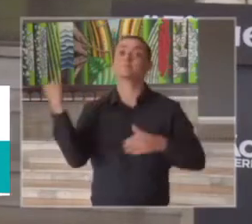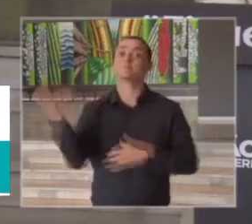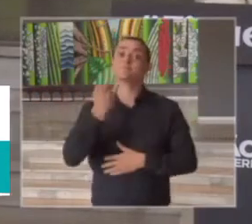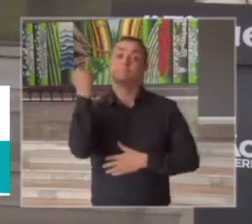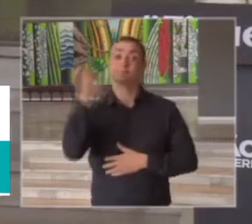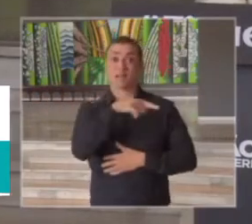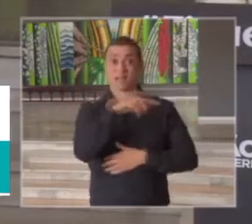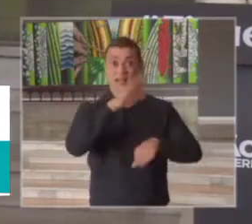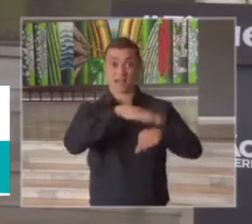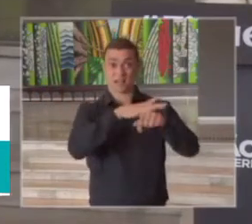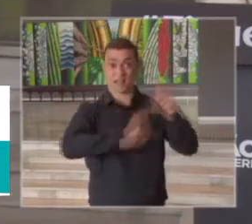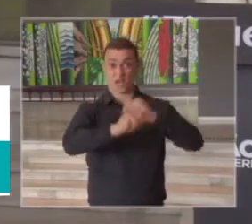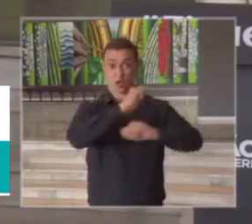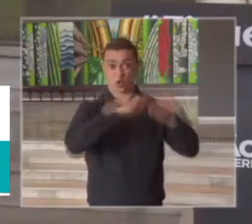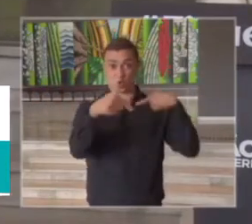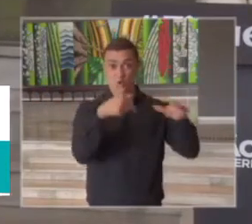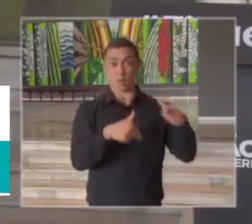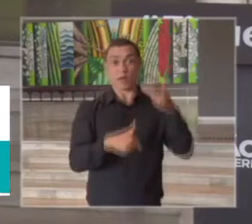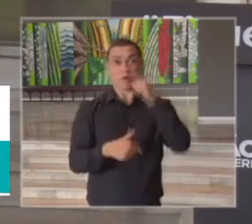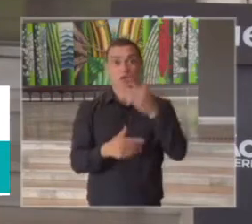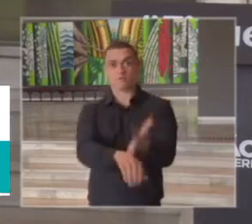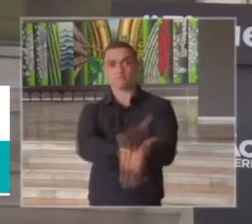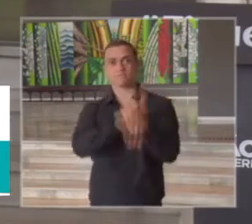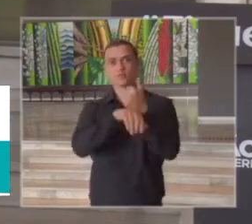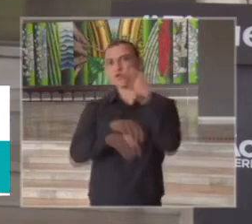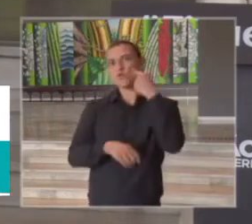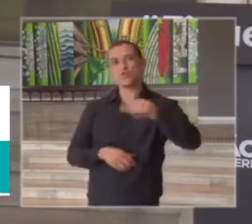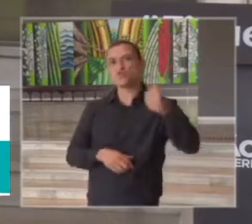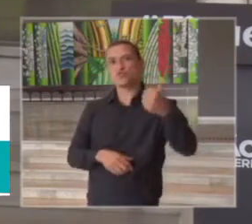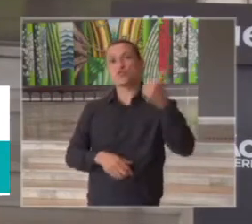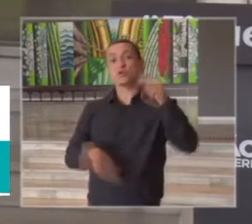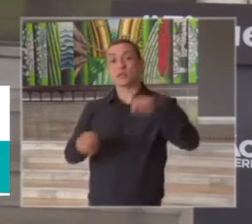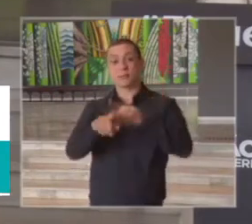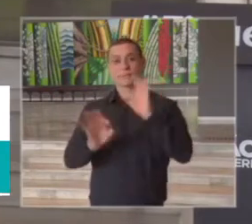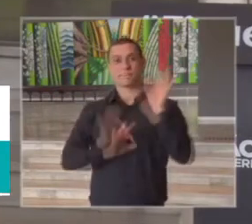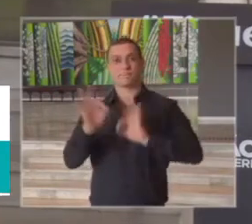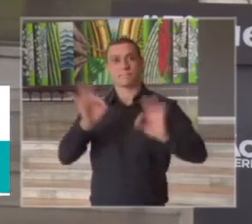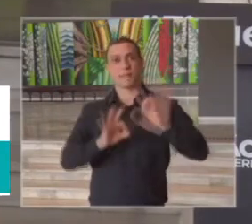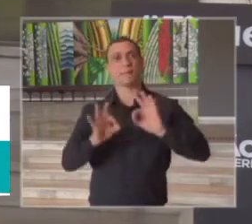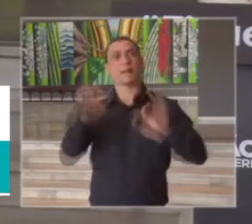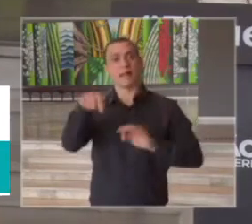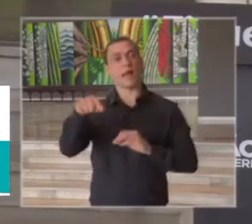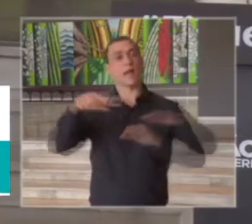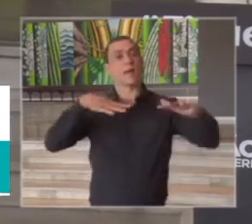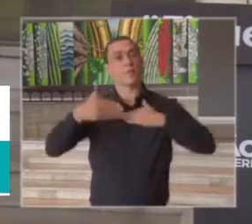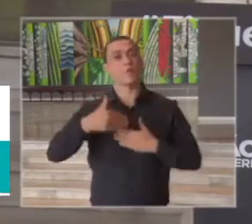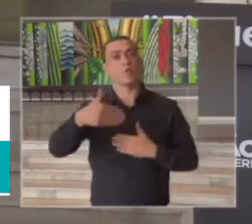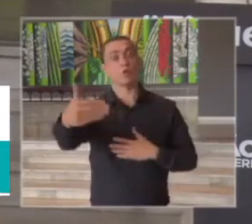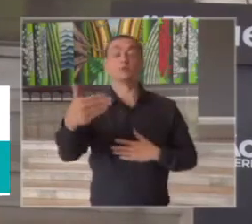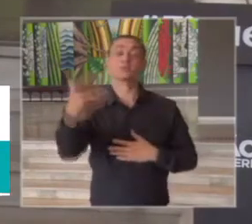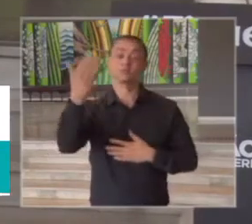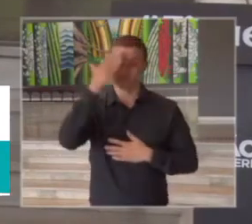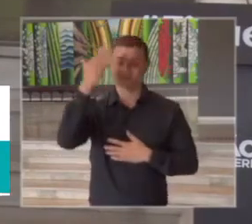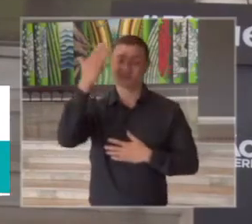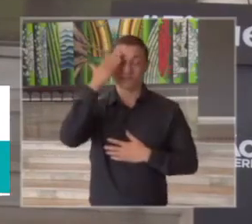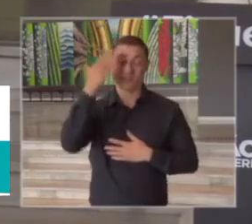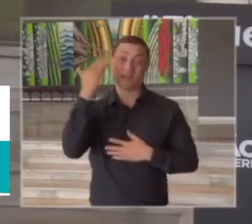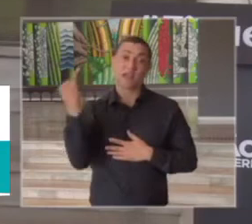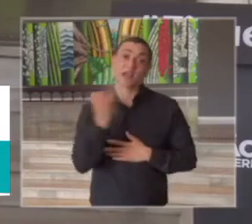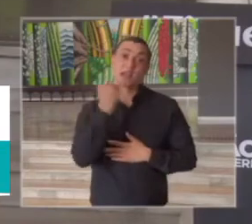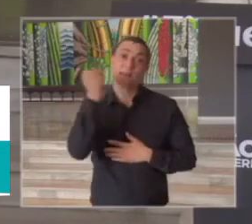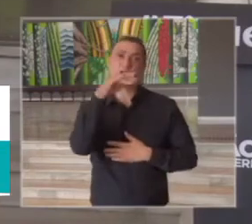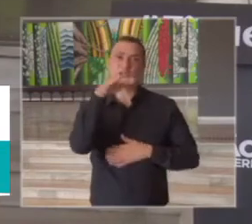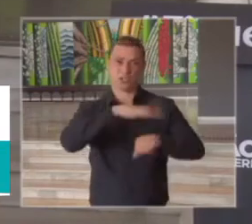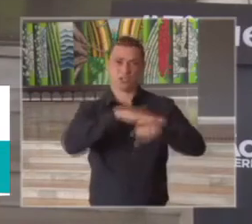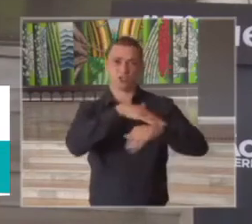que a atividade econômica possa antecipar esses movimentos e se preparar para esses movimentos que nós sabemos faz parte desse